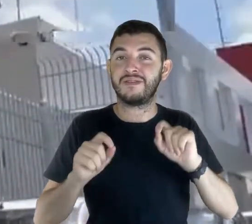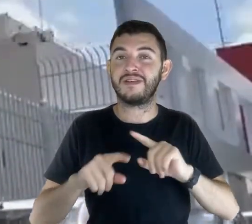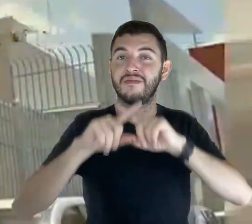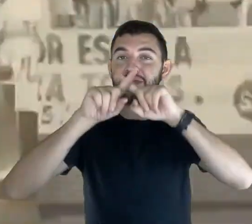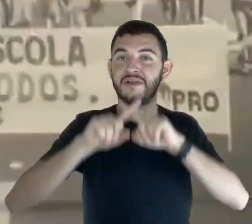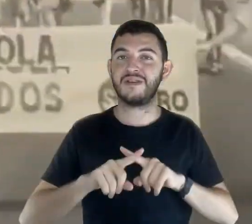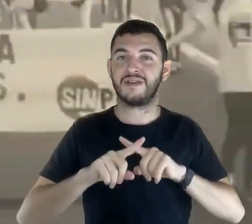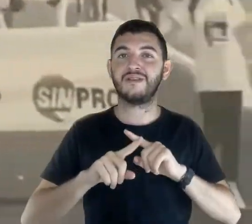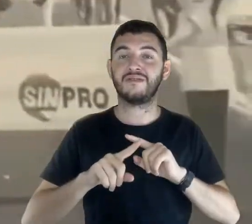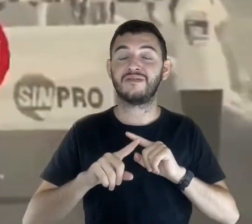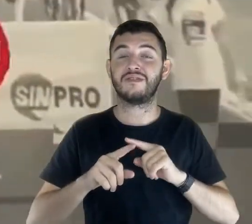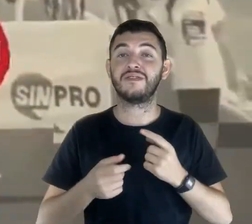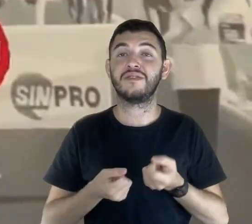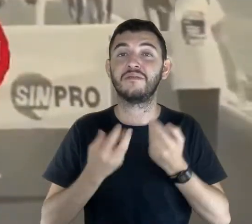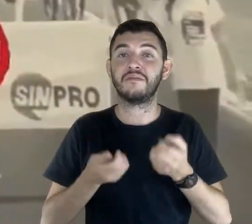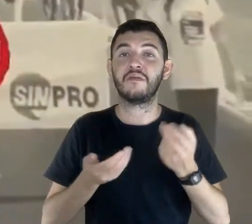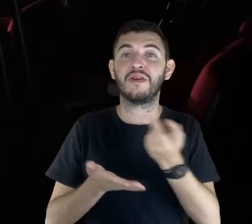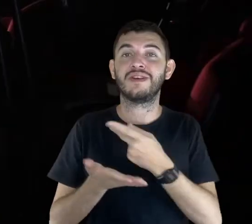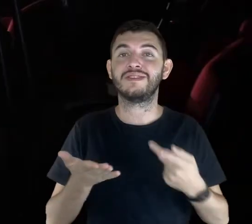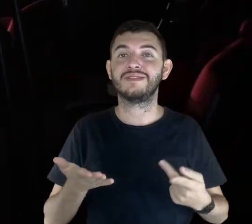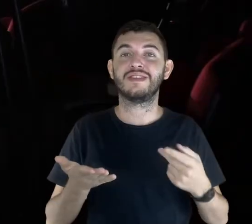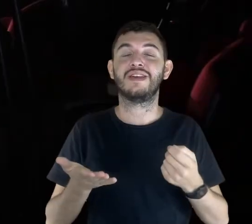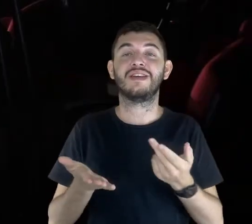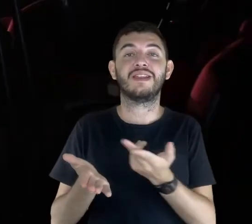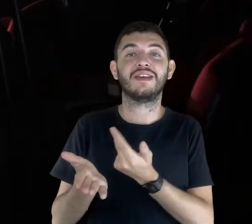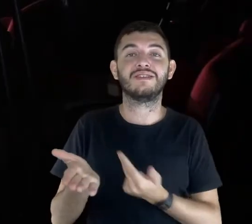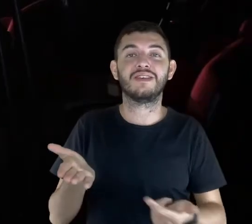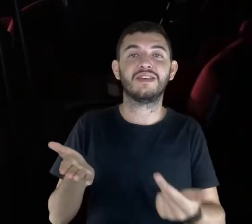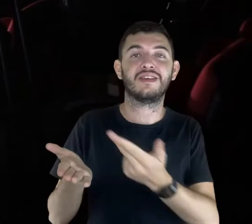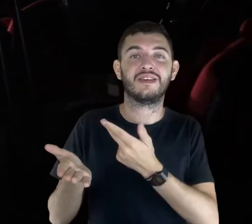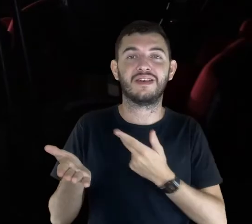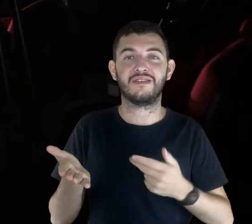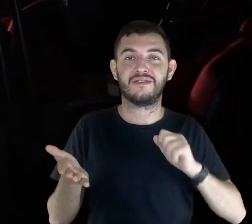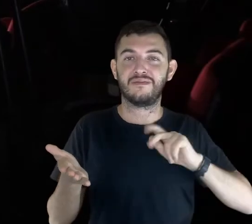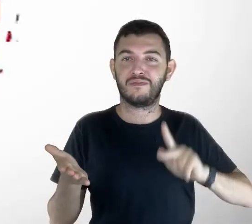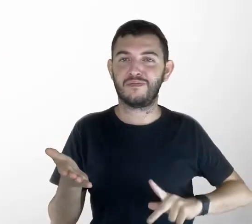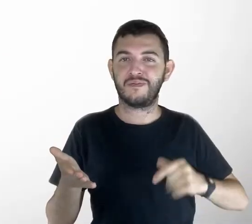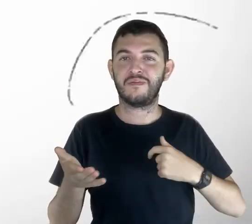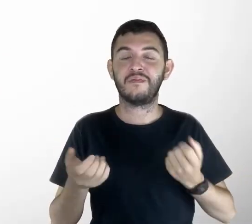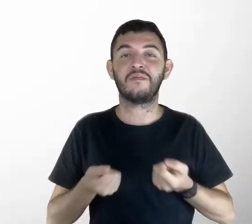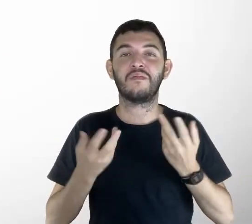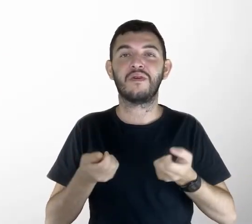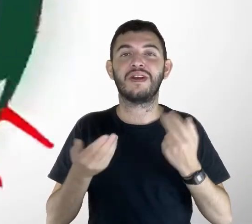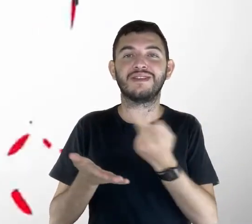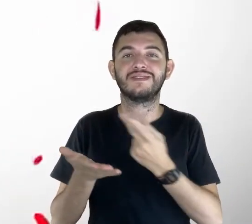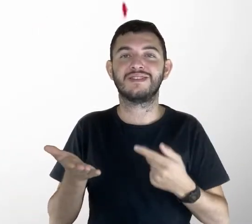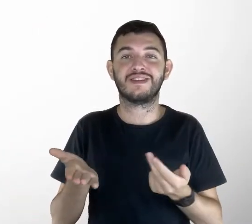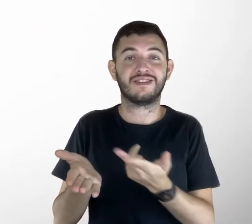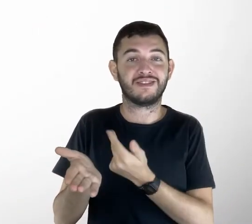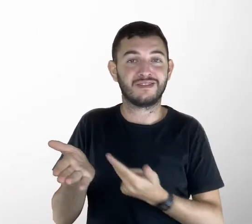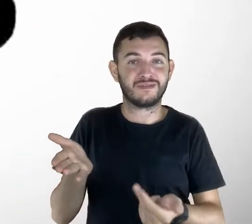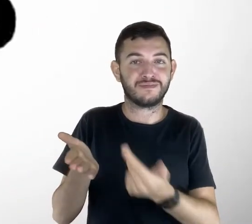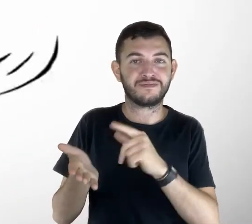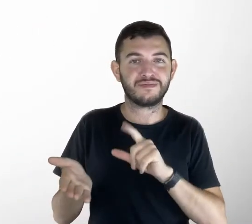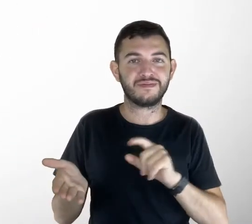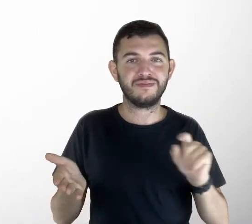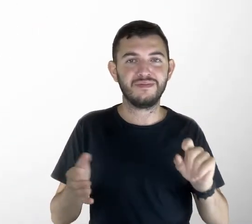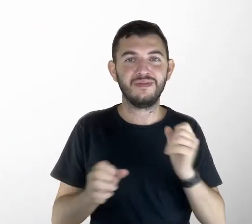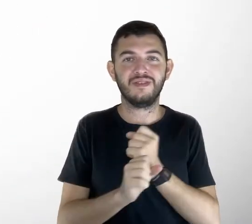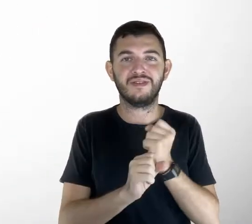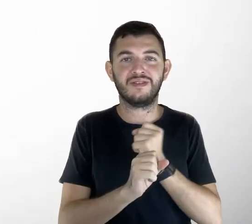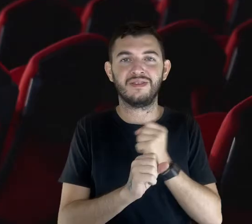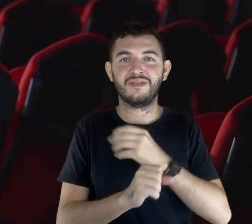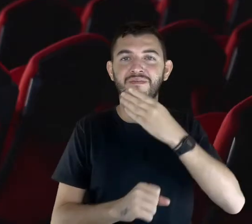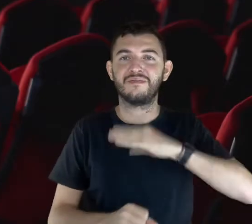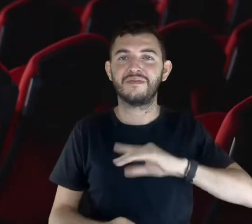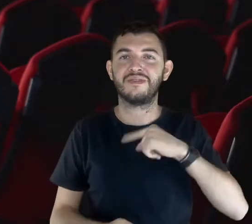um concurso de poesia e desenhos para os aposentados, poetizando e desenhando no centenário de Paulo